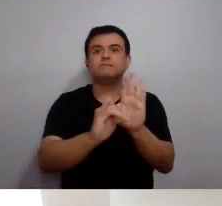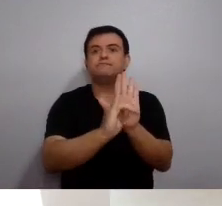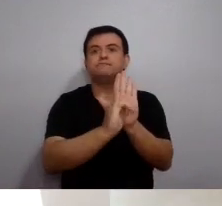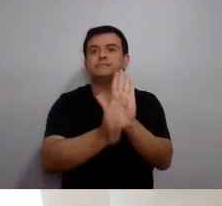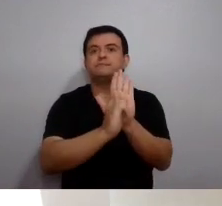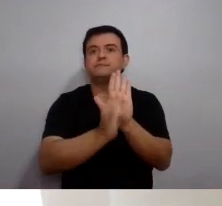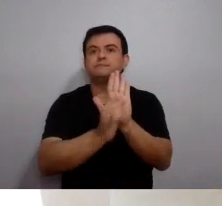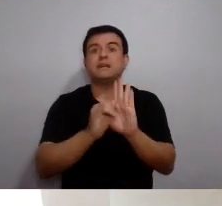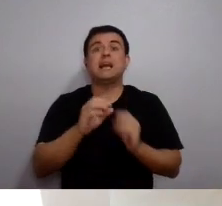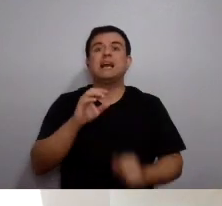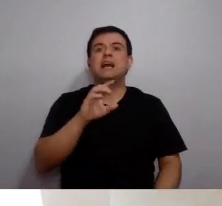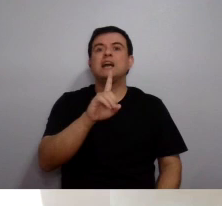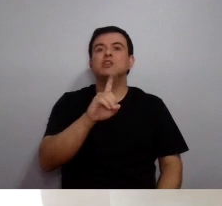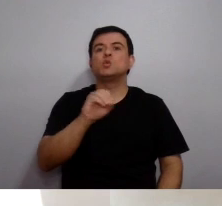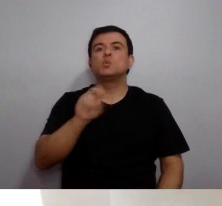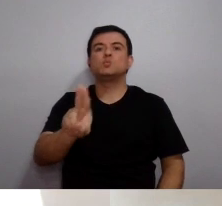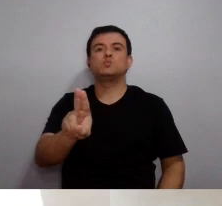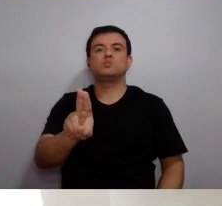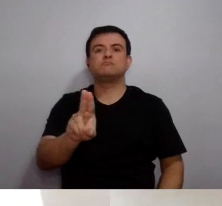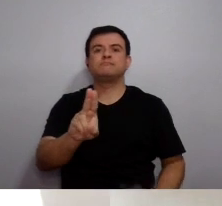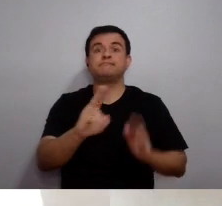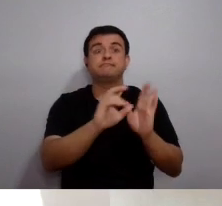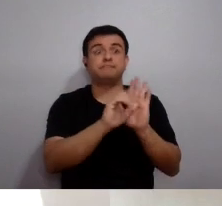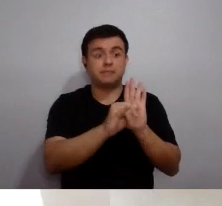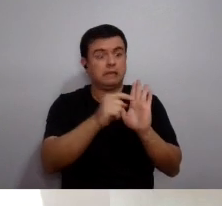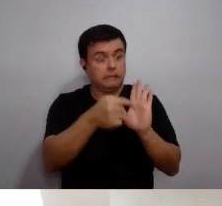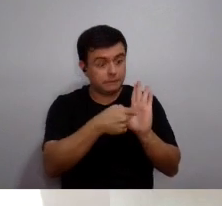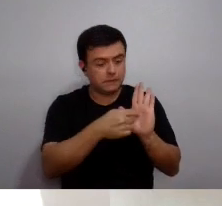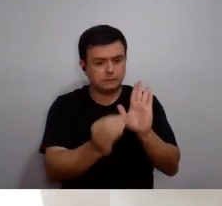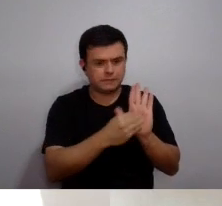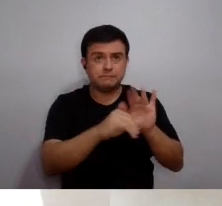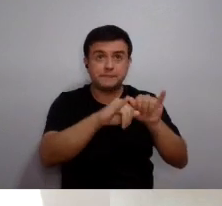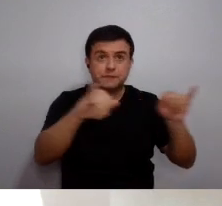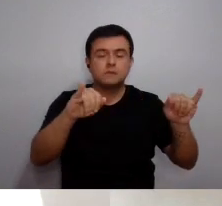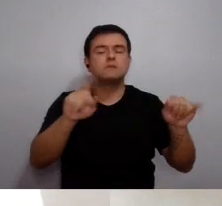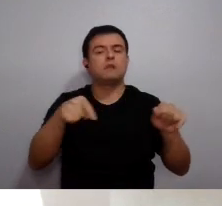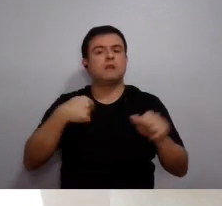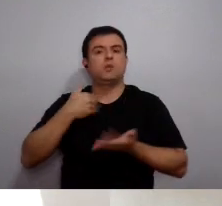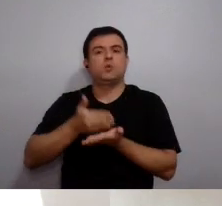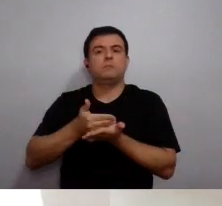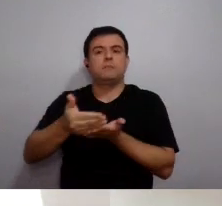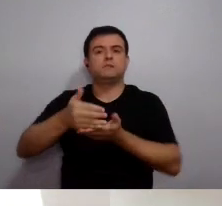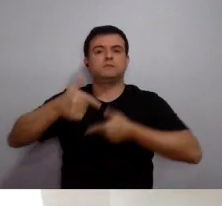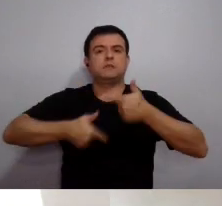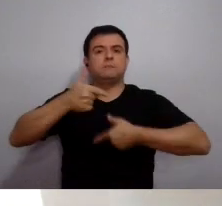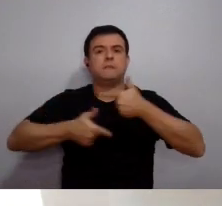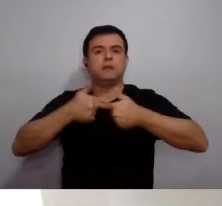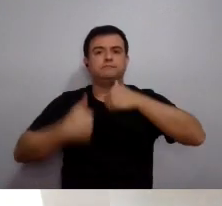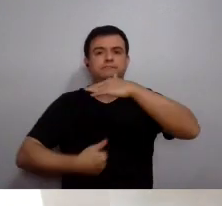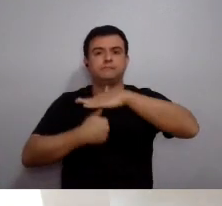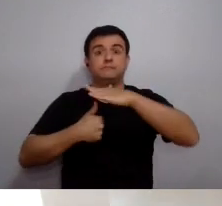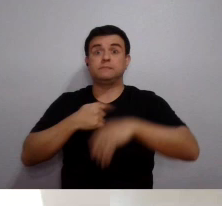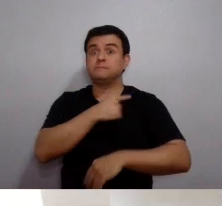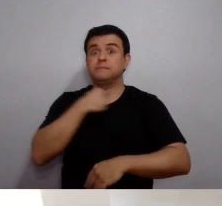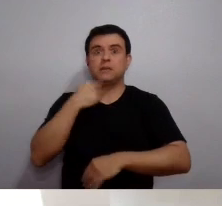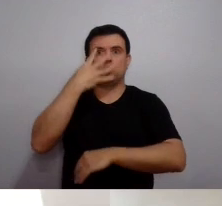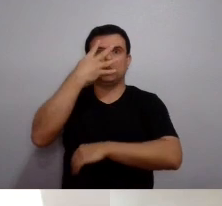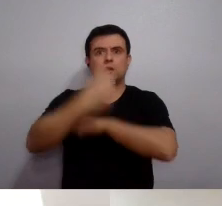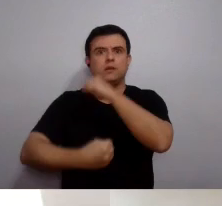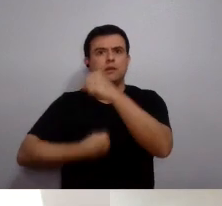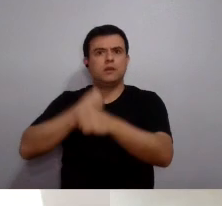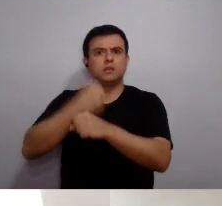momento em que sai publicado no diário oficial. Ali que inicia o mandato dele. E o